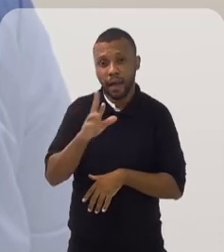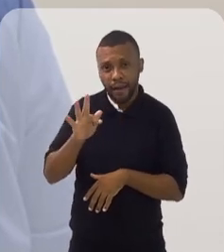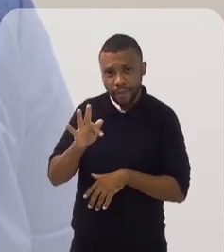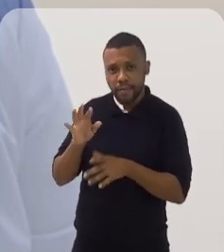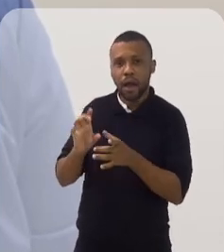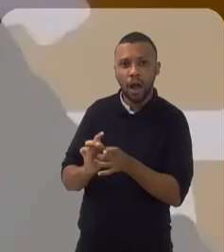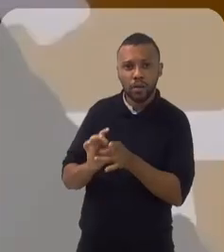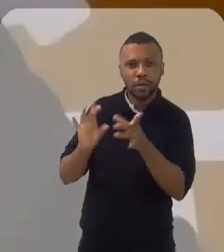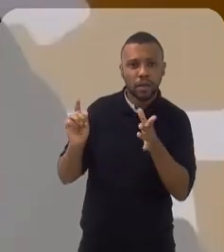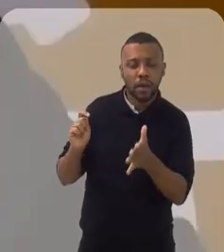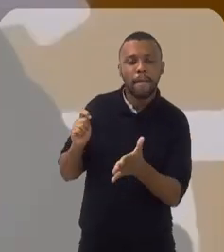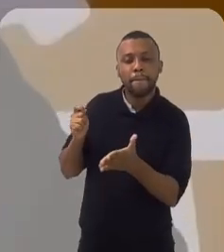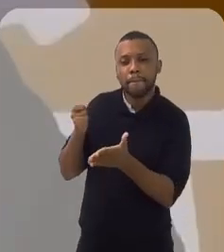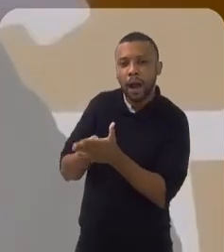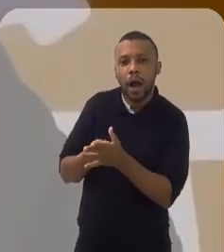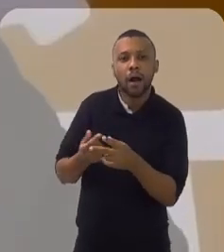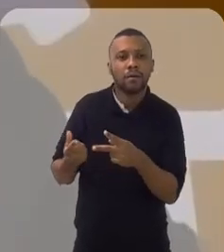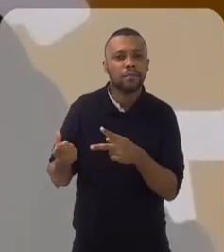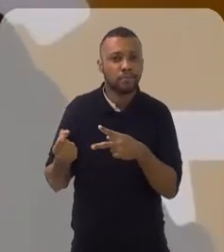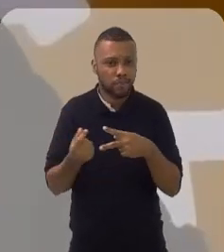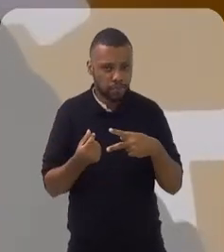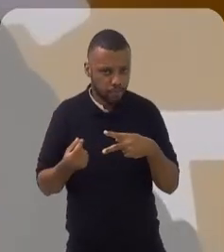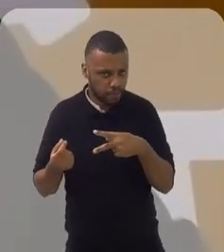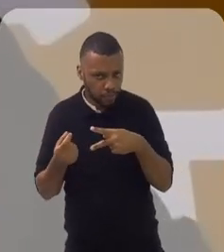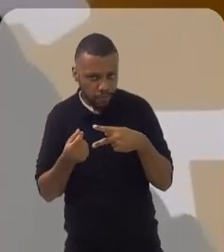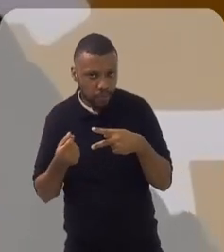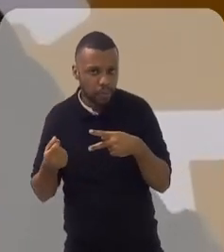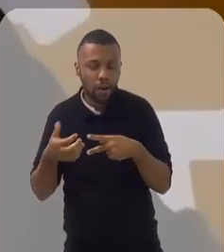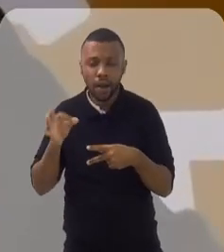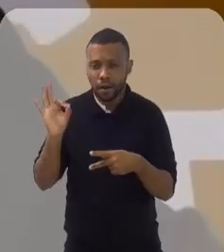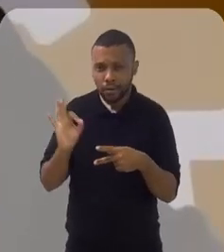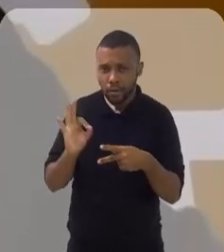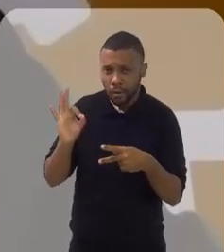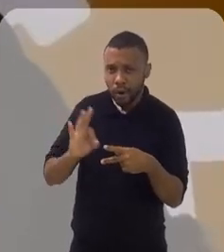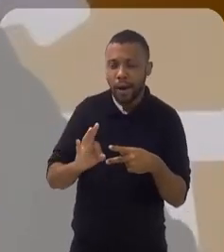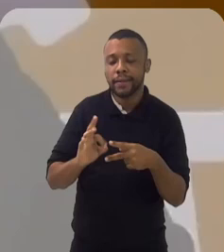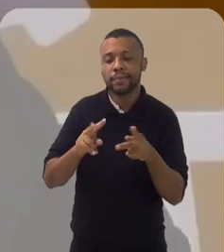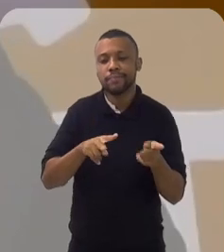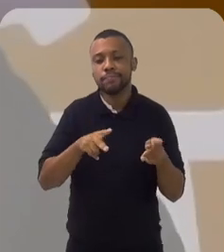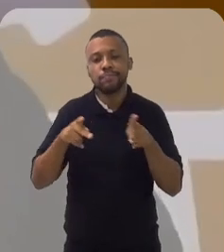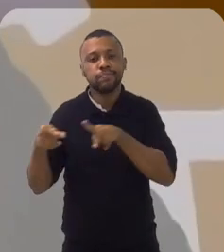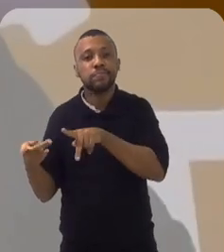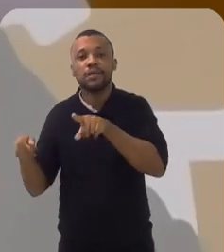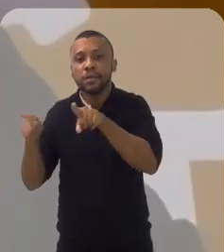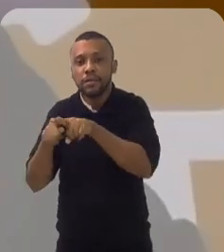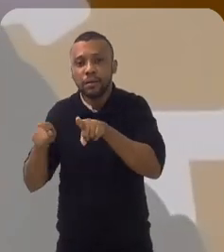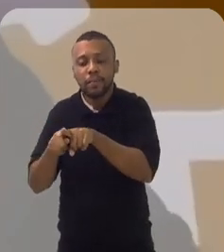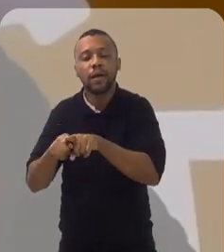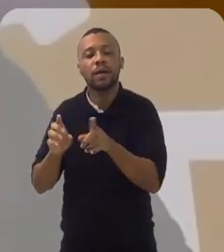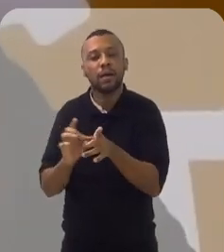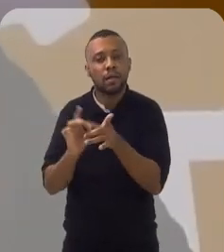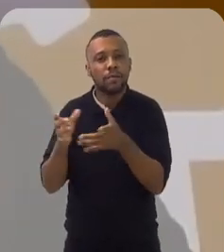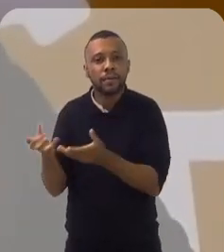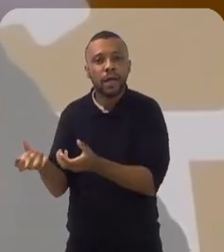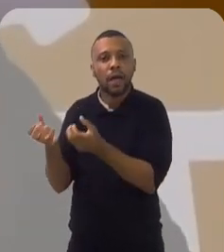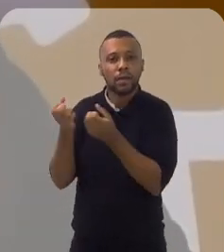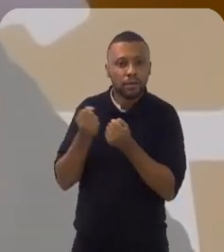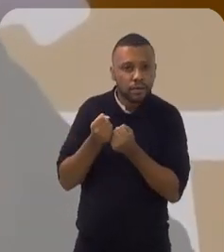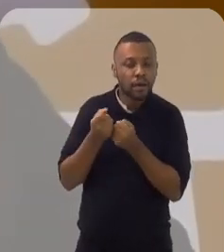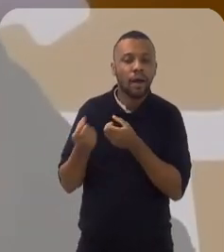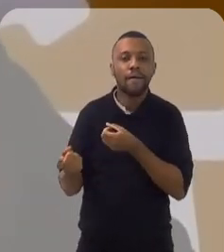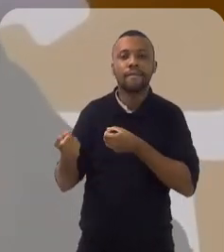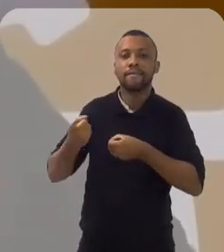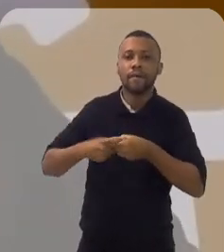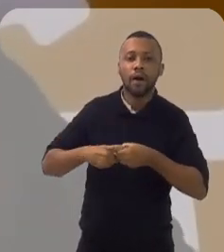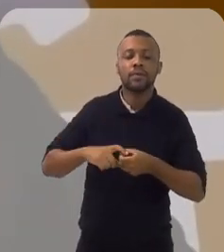Federal te autoriza a efetuar o pagamento das cotas do Imposto de Renda em PIX e também te autoriza a receber a